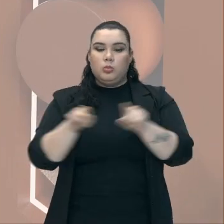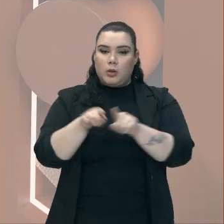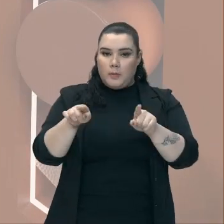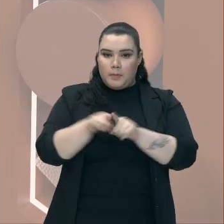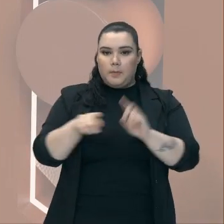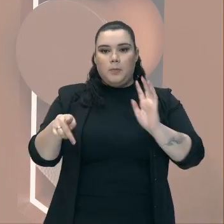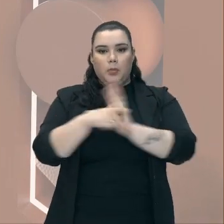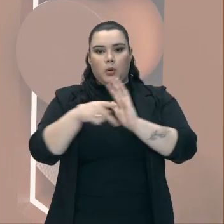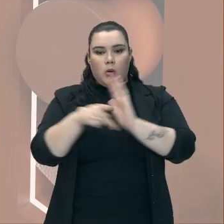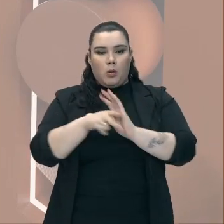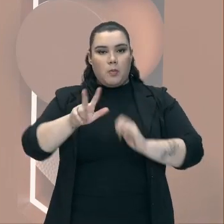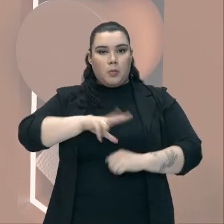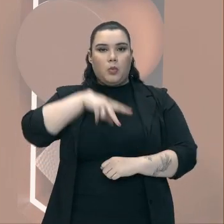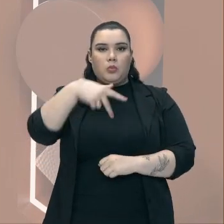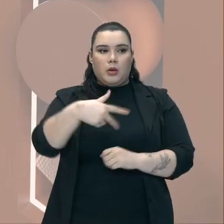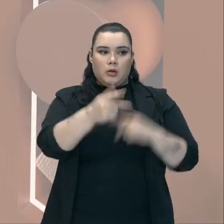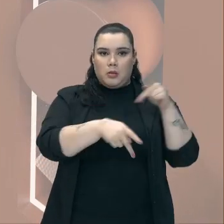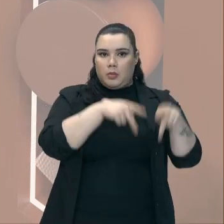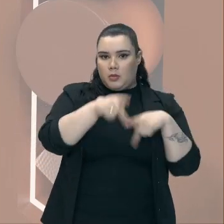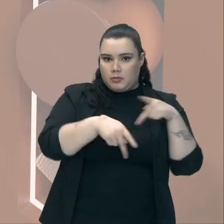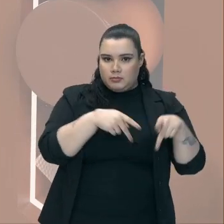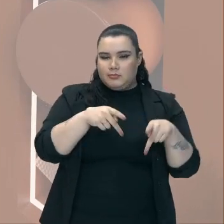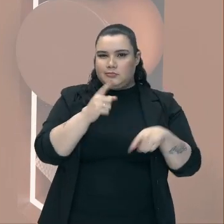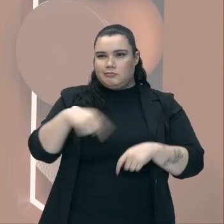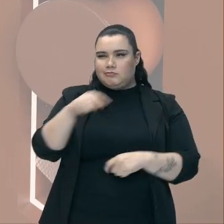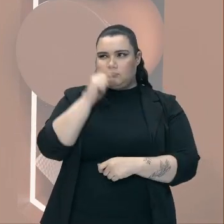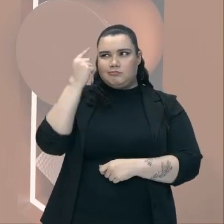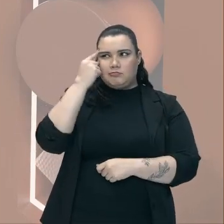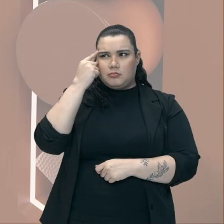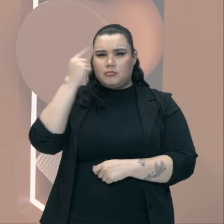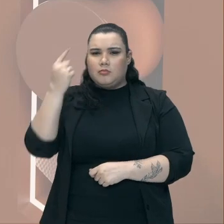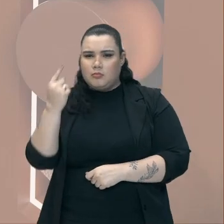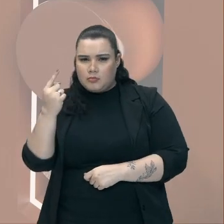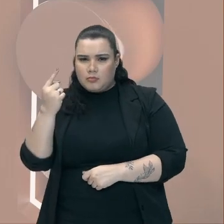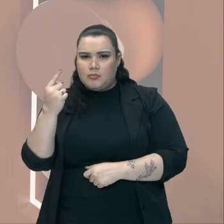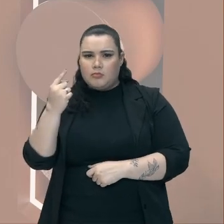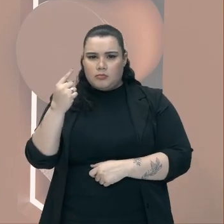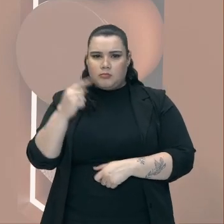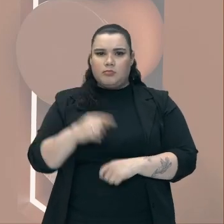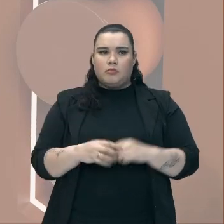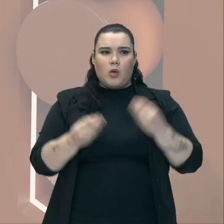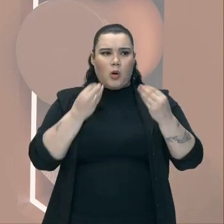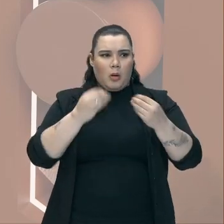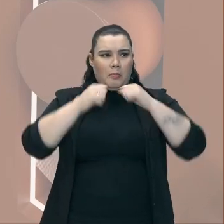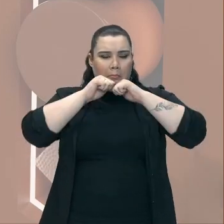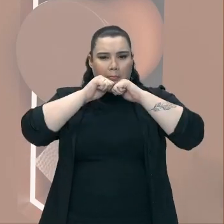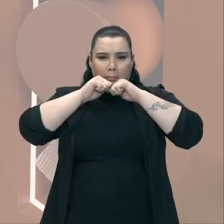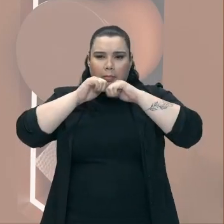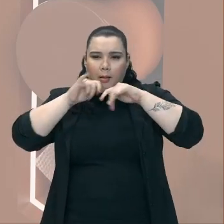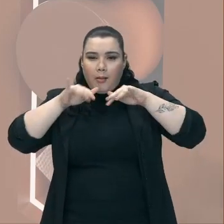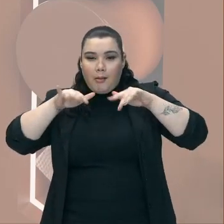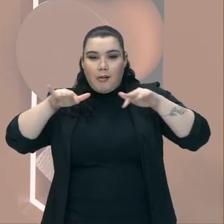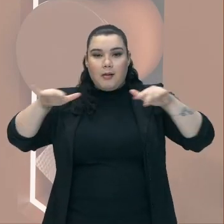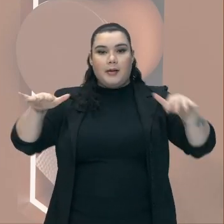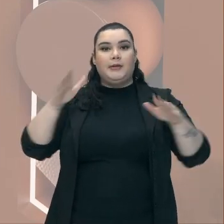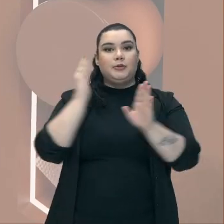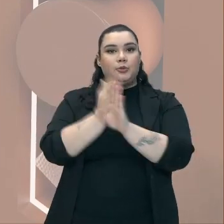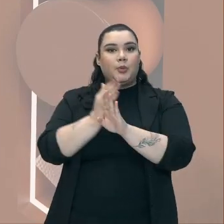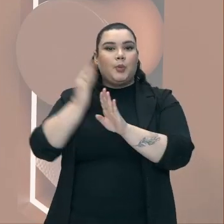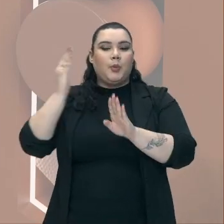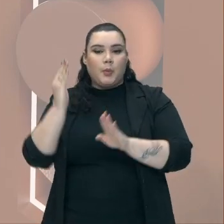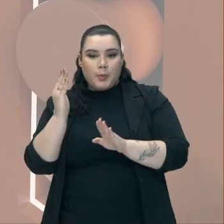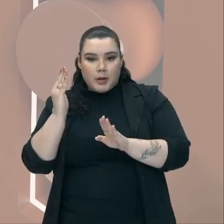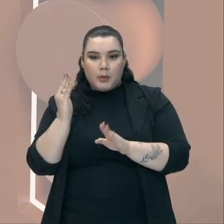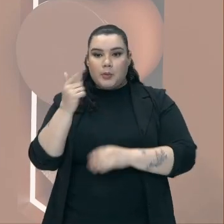próprios Portugueses Vocês devem imaginar Né galera O frenesi Que aconteceu na colônia Quando foi descoberto